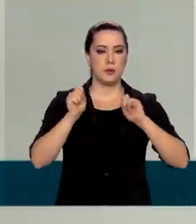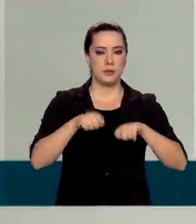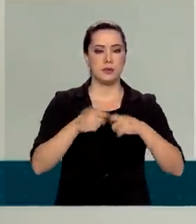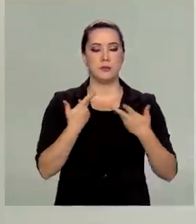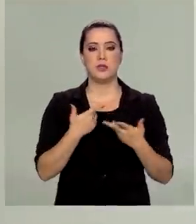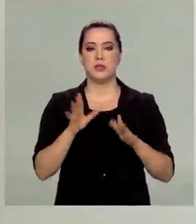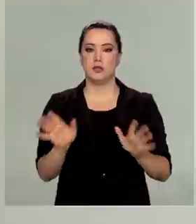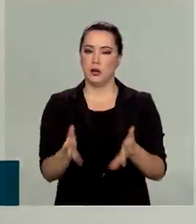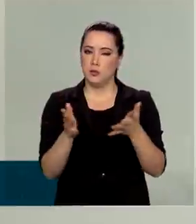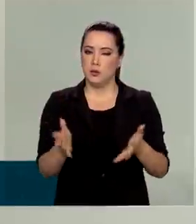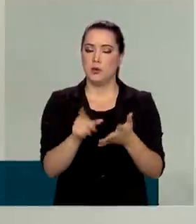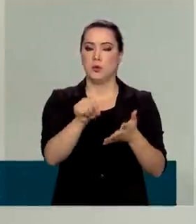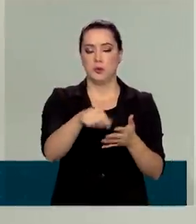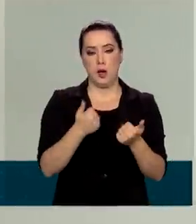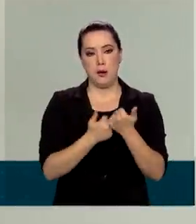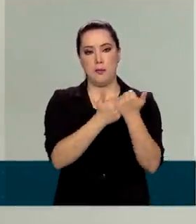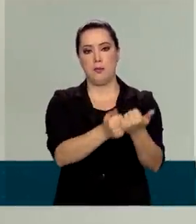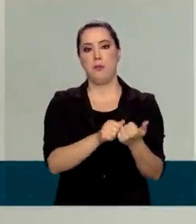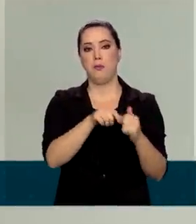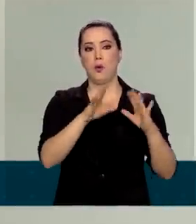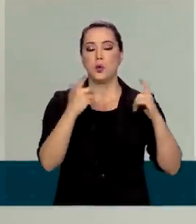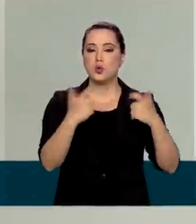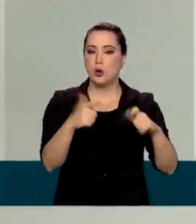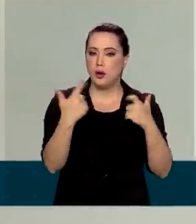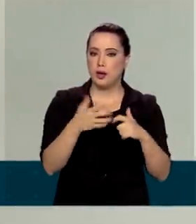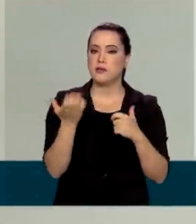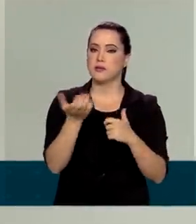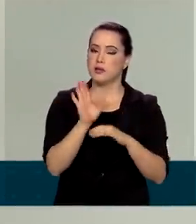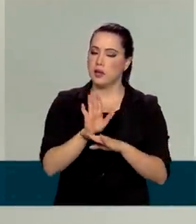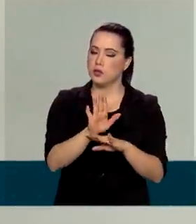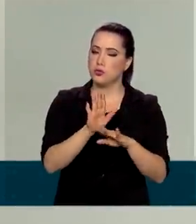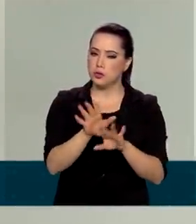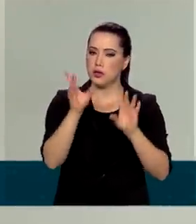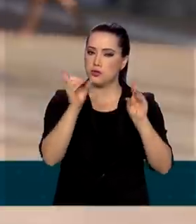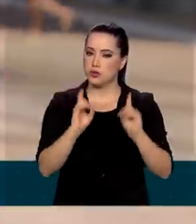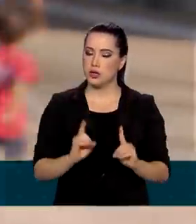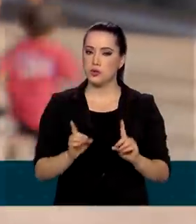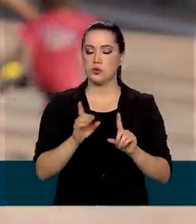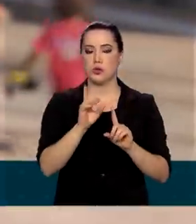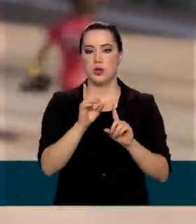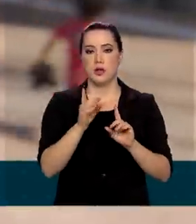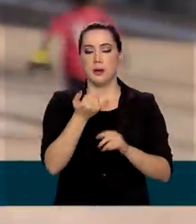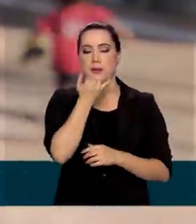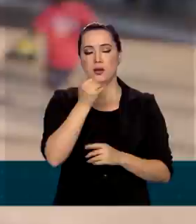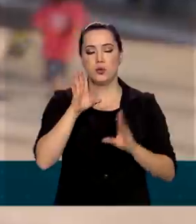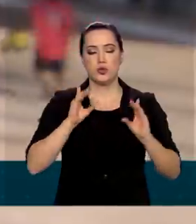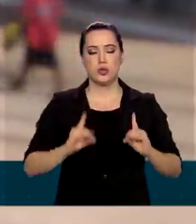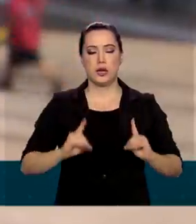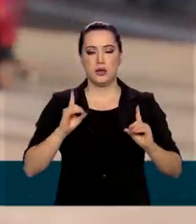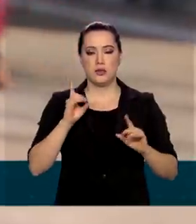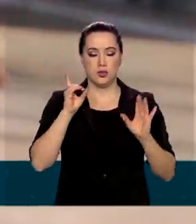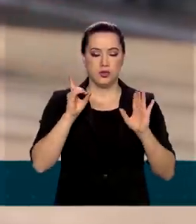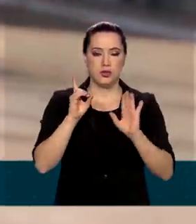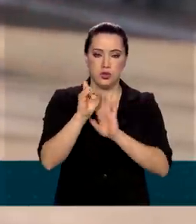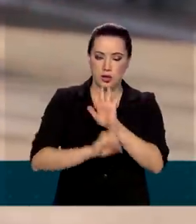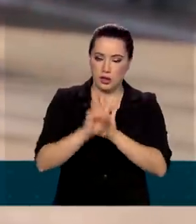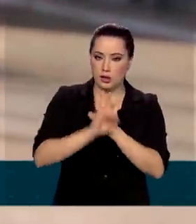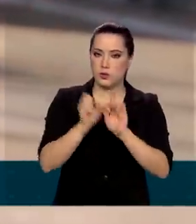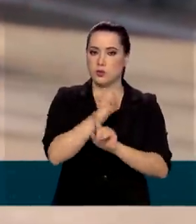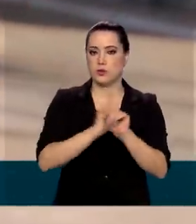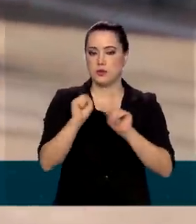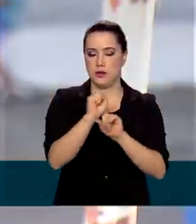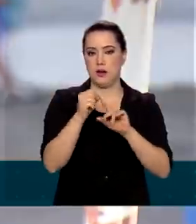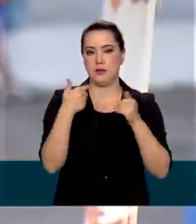defesa, promoção, garantia e assessoramento de direitos sociais. Para facilitar o acesso das instituições ao